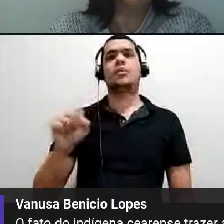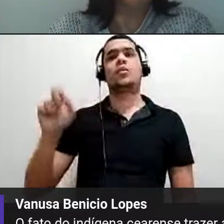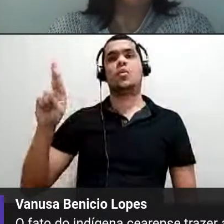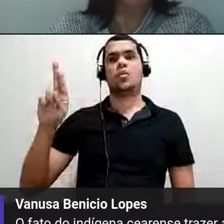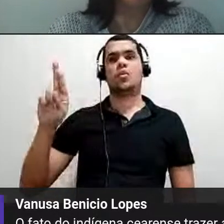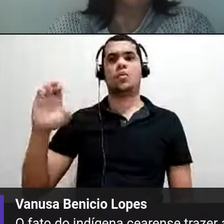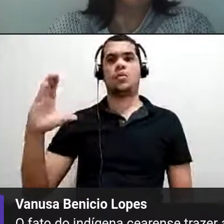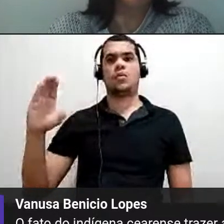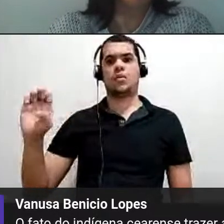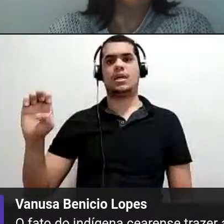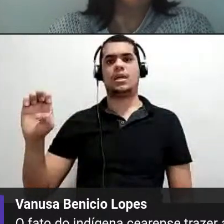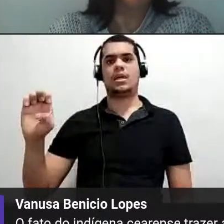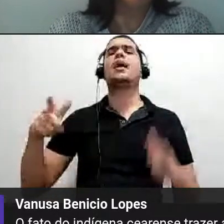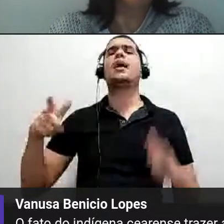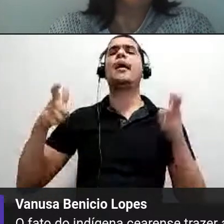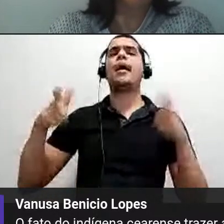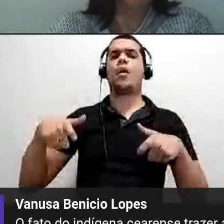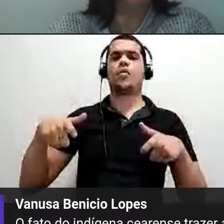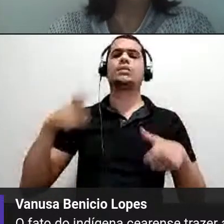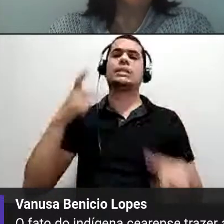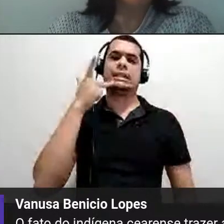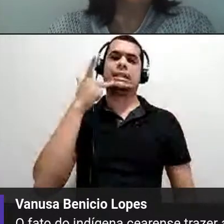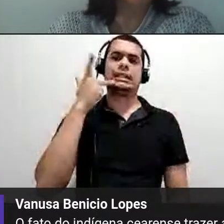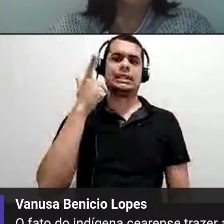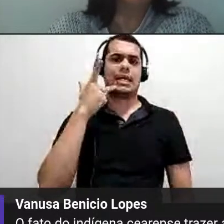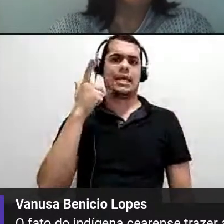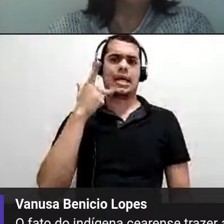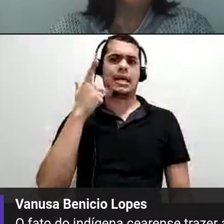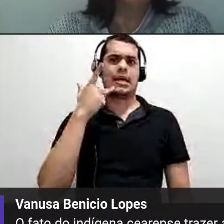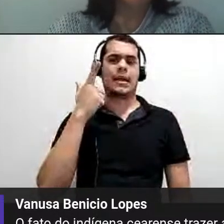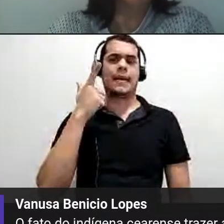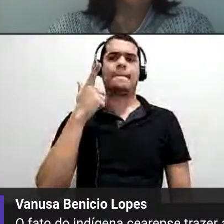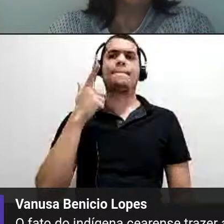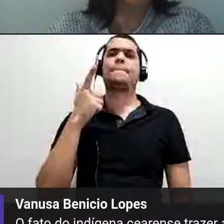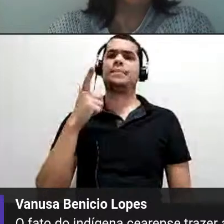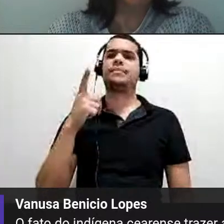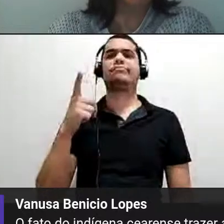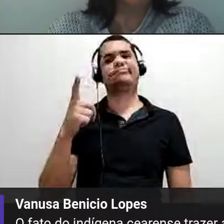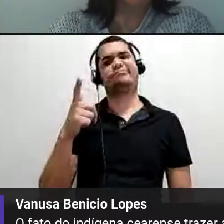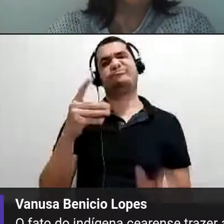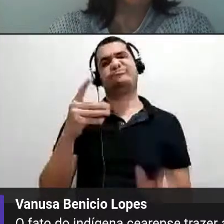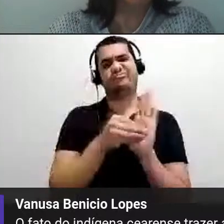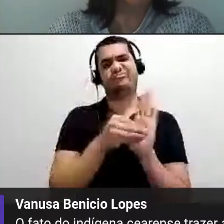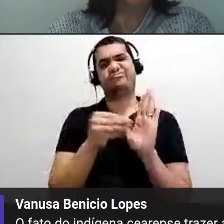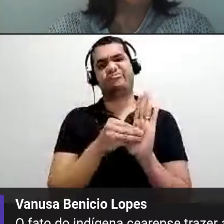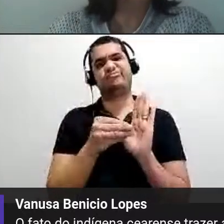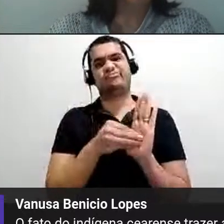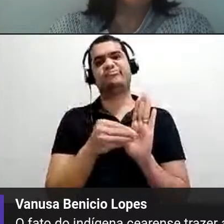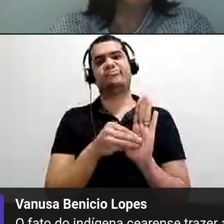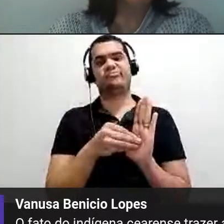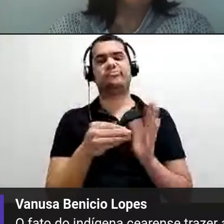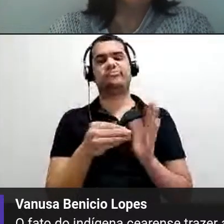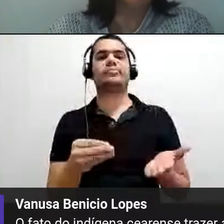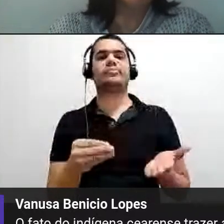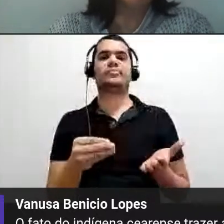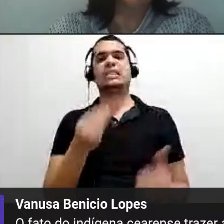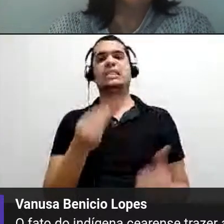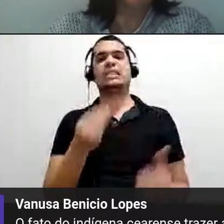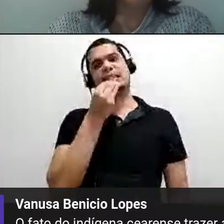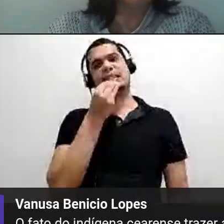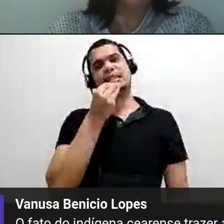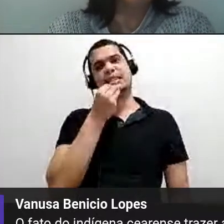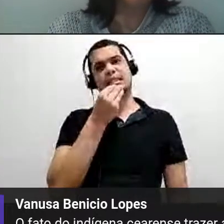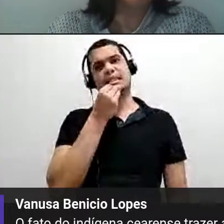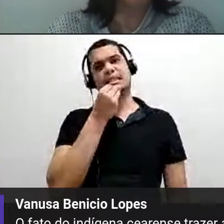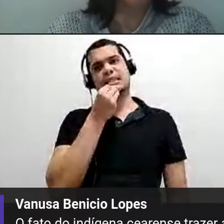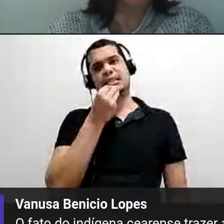atrás nesse sentido, né? Era para ter já. E, assim, a gente tem que sim que ocupar esses espaços que é para justamente fazer com que esses